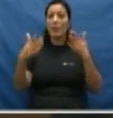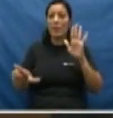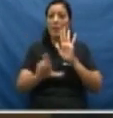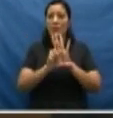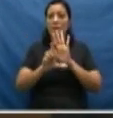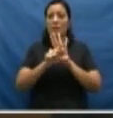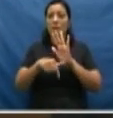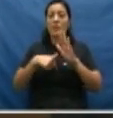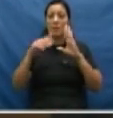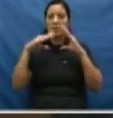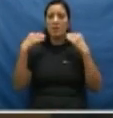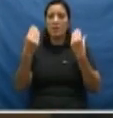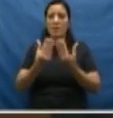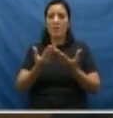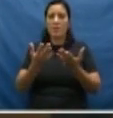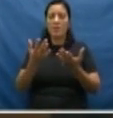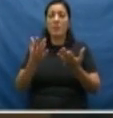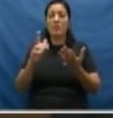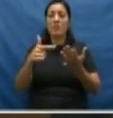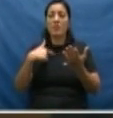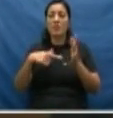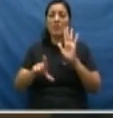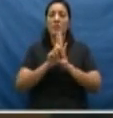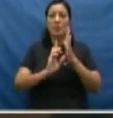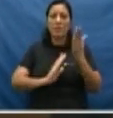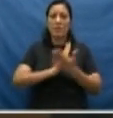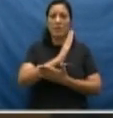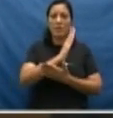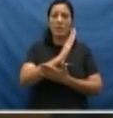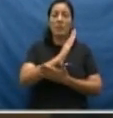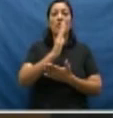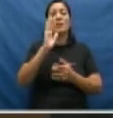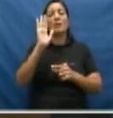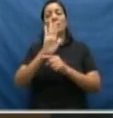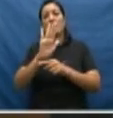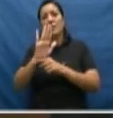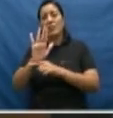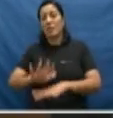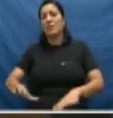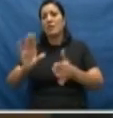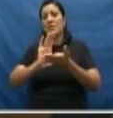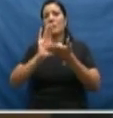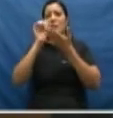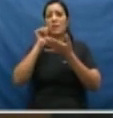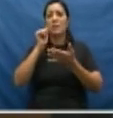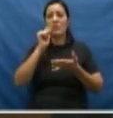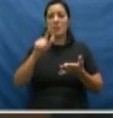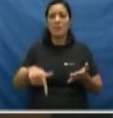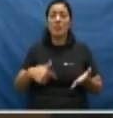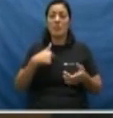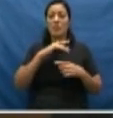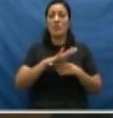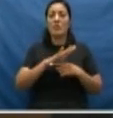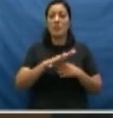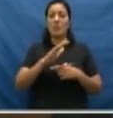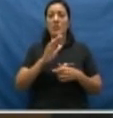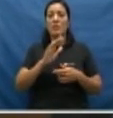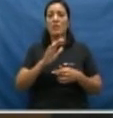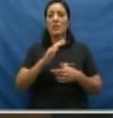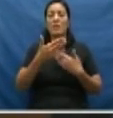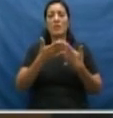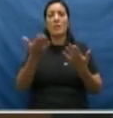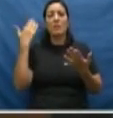nesta Câmara de Vereadores, a lei foi aprovada com o apoio do Conselho da Mulher, Conselho da Condição